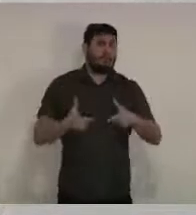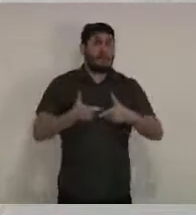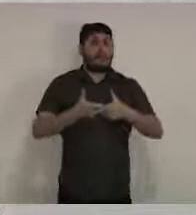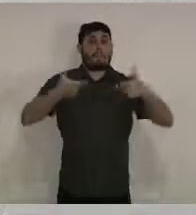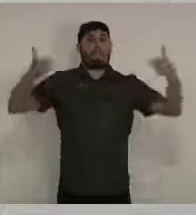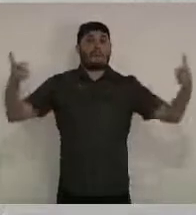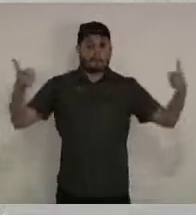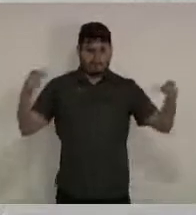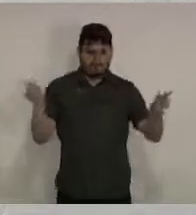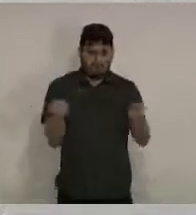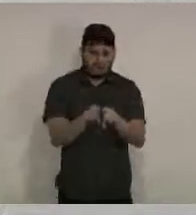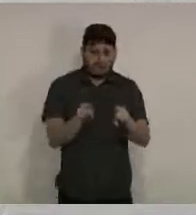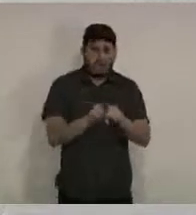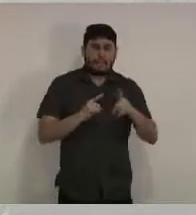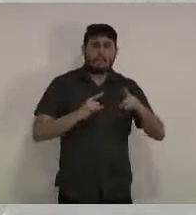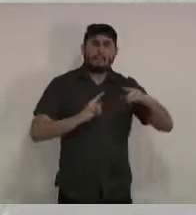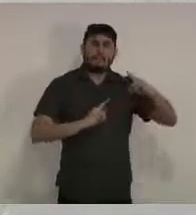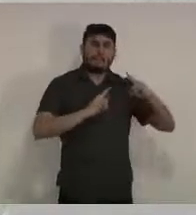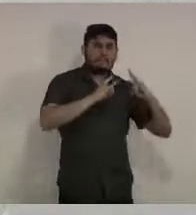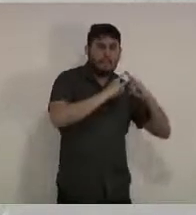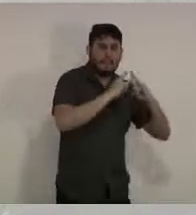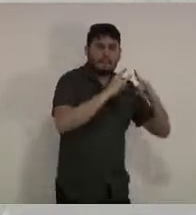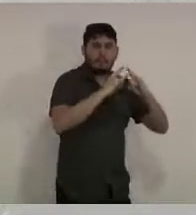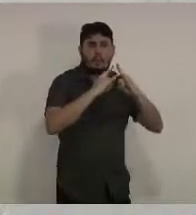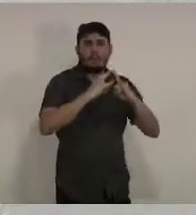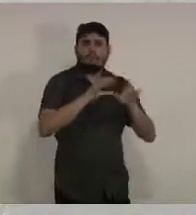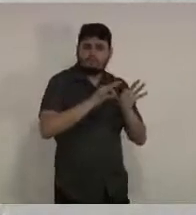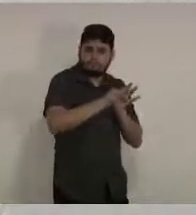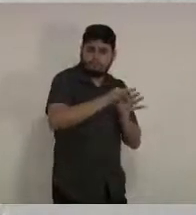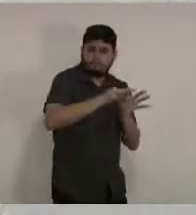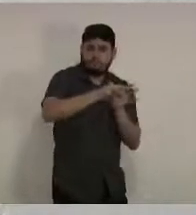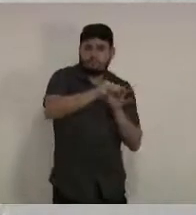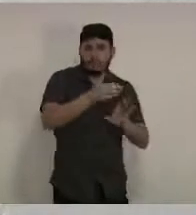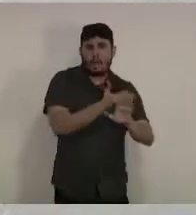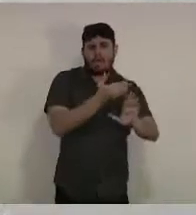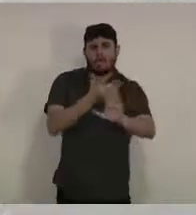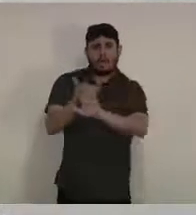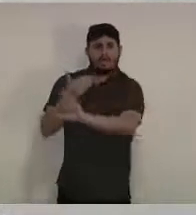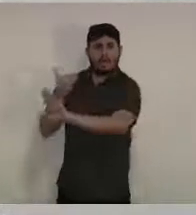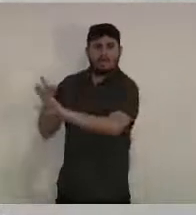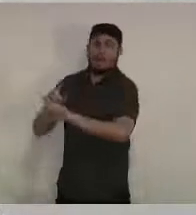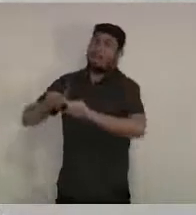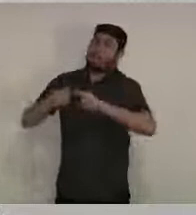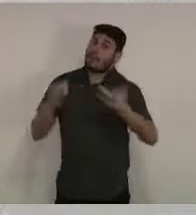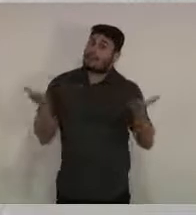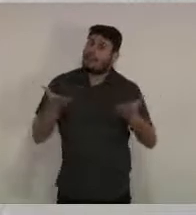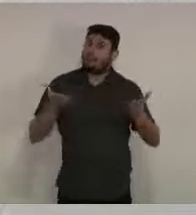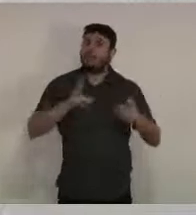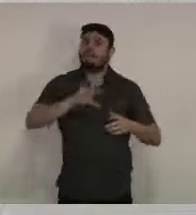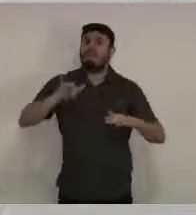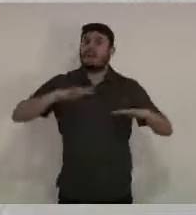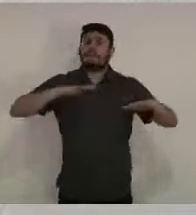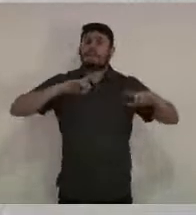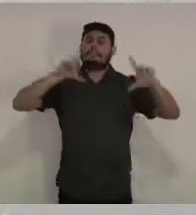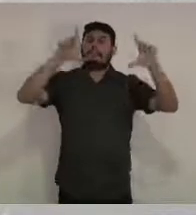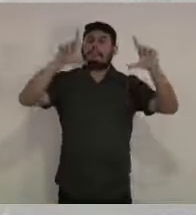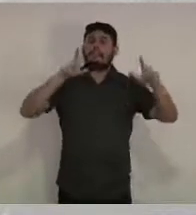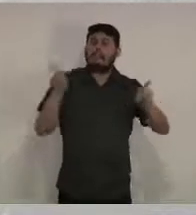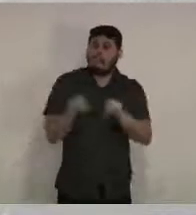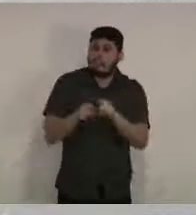aumentado o tamanho entre um banco e outro. Agora, nós vamos fazer uma restrição de acesso. Para acessar,